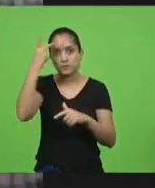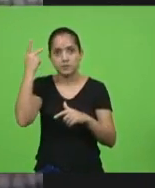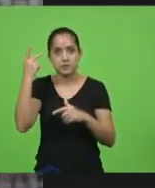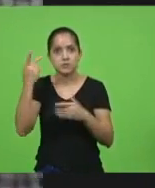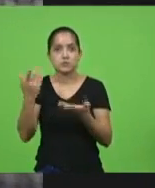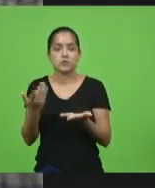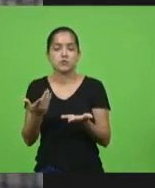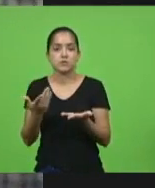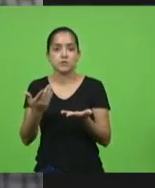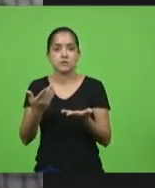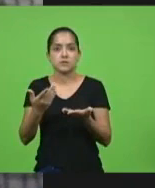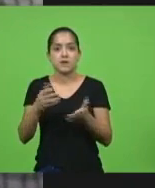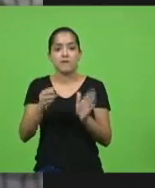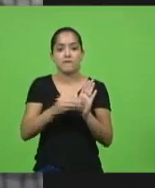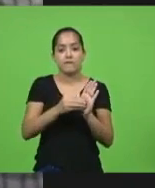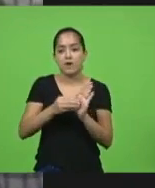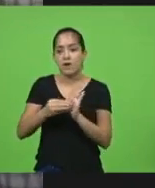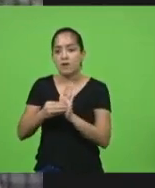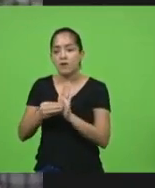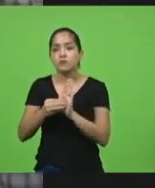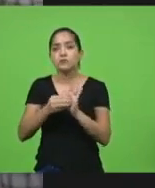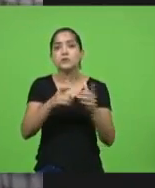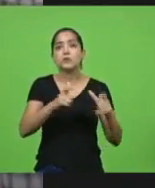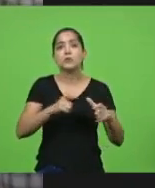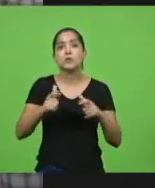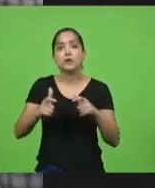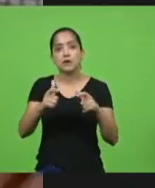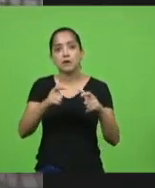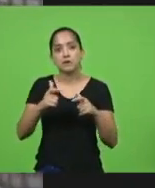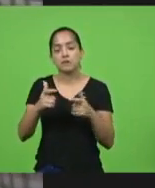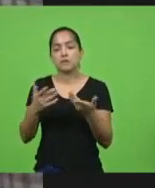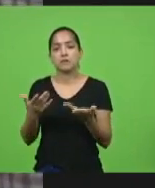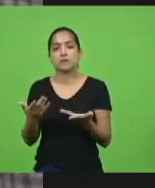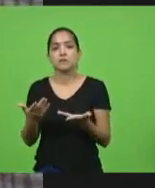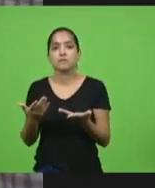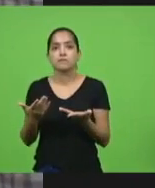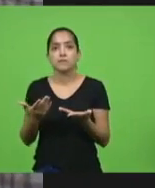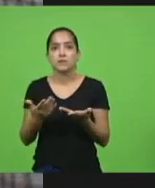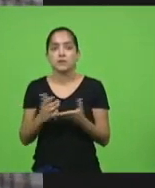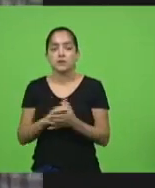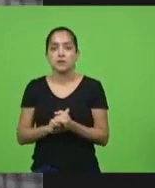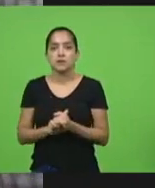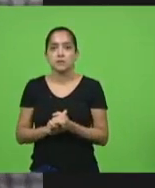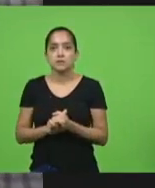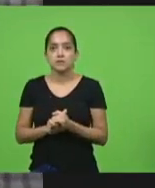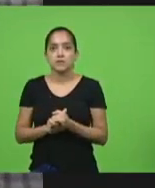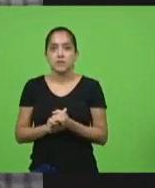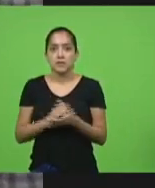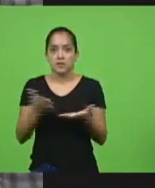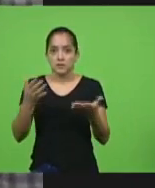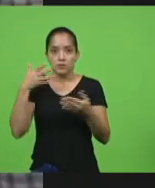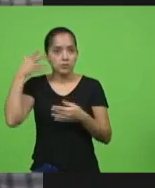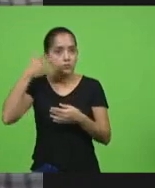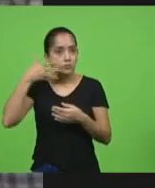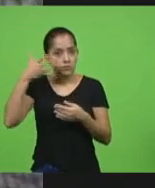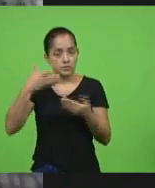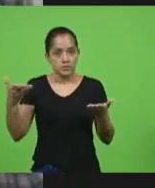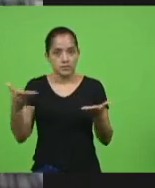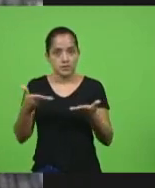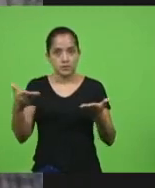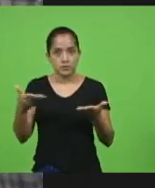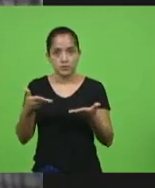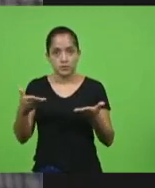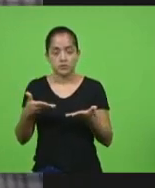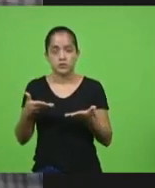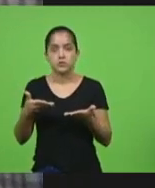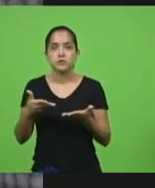mais espaço dentro dos hospitais. Então, o pronunciamento que faço e o